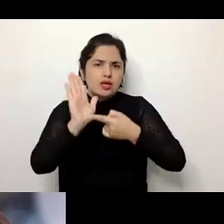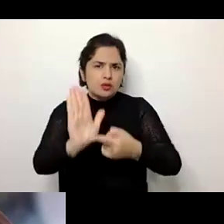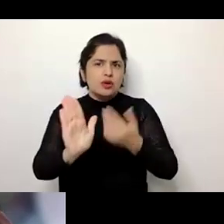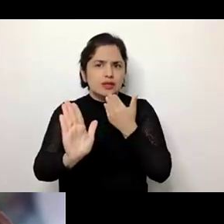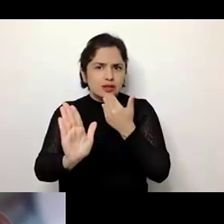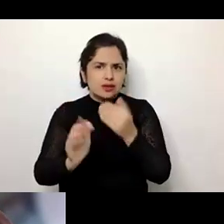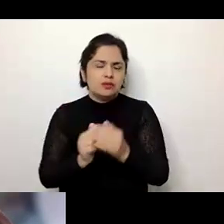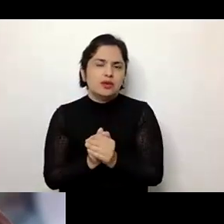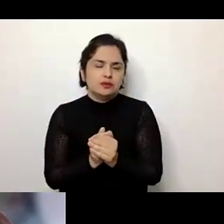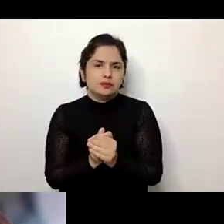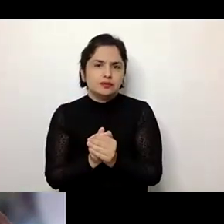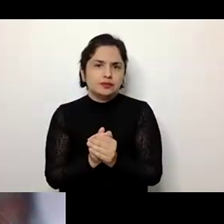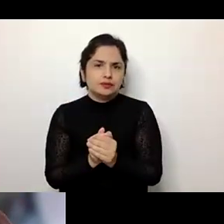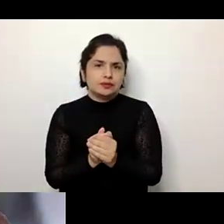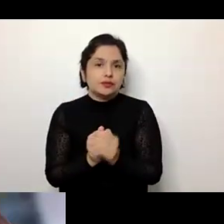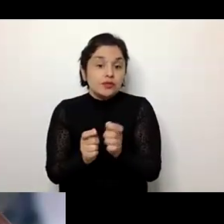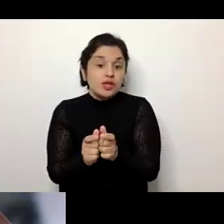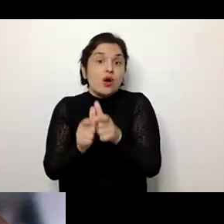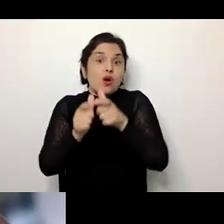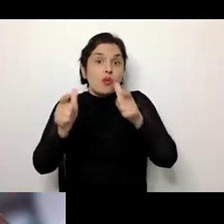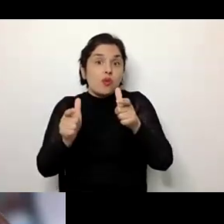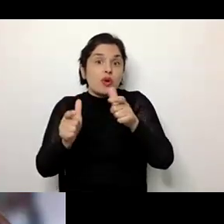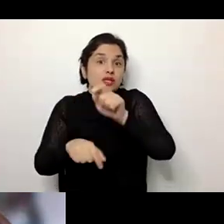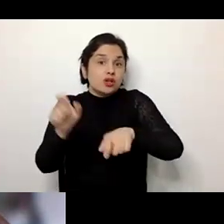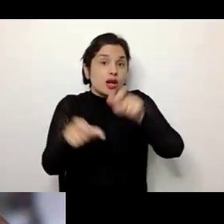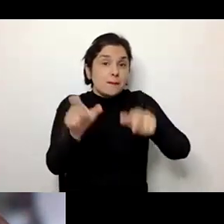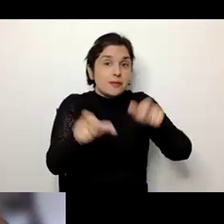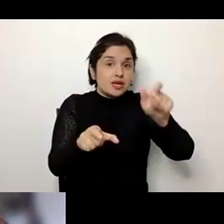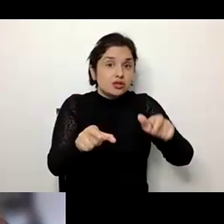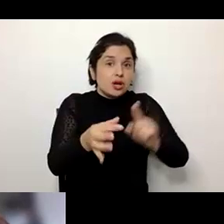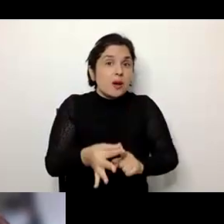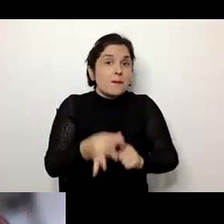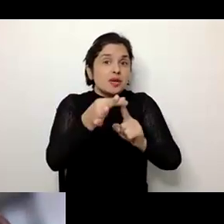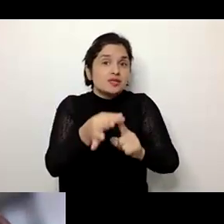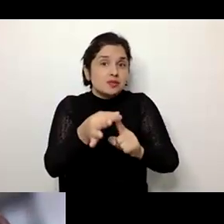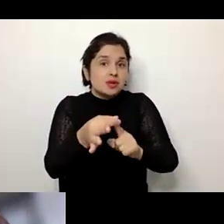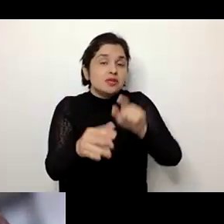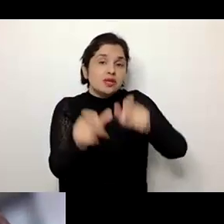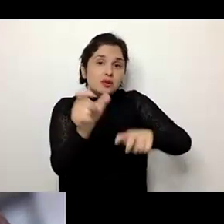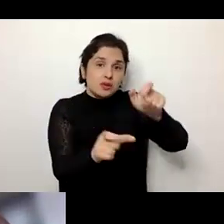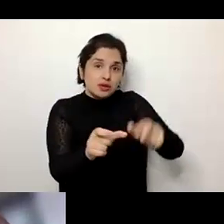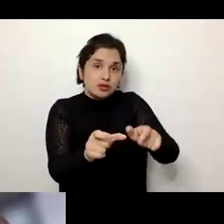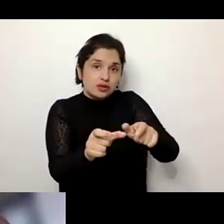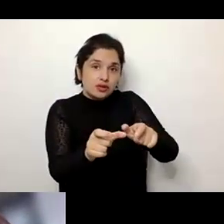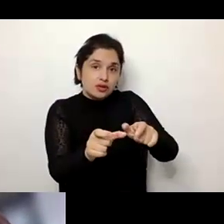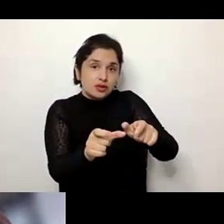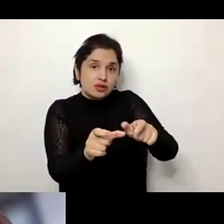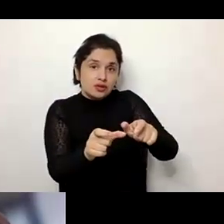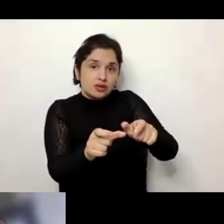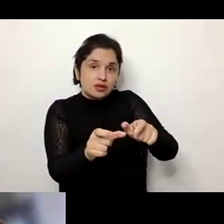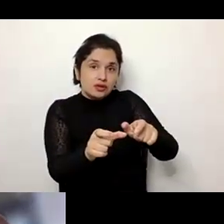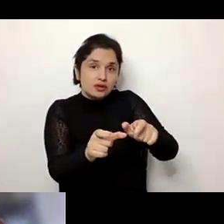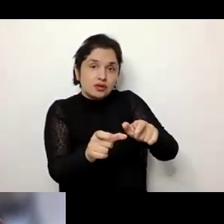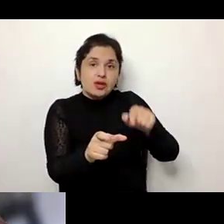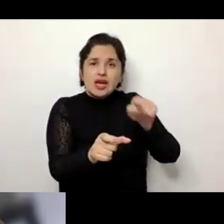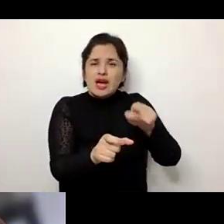esse aumento na população, principalmente a população idosa. E